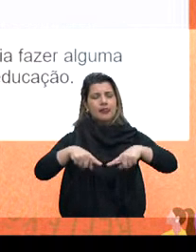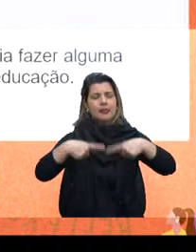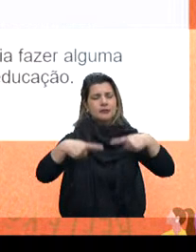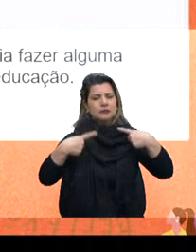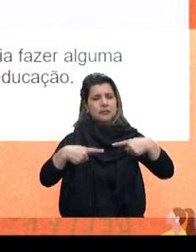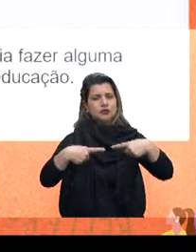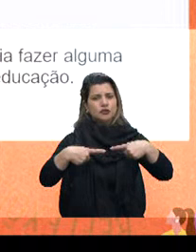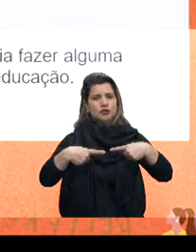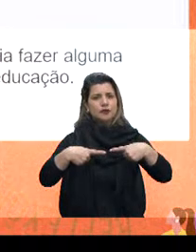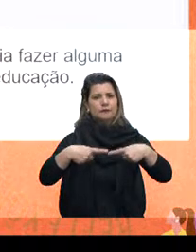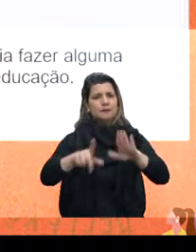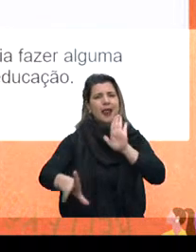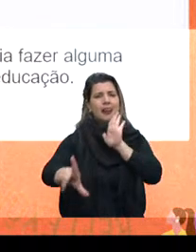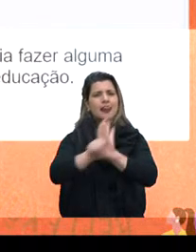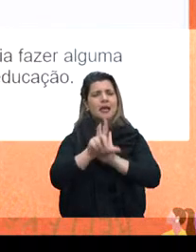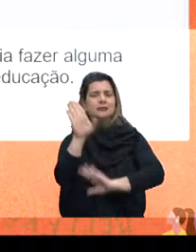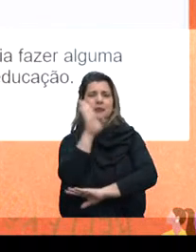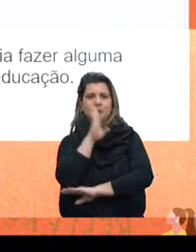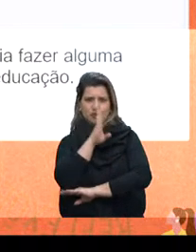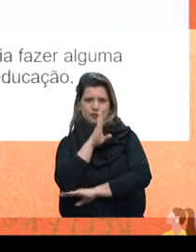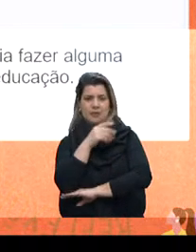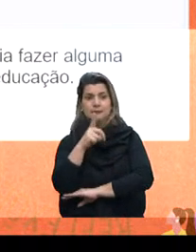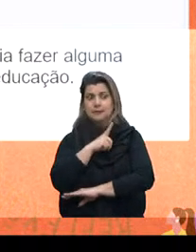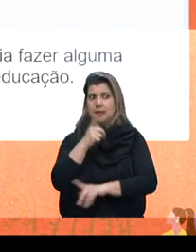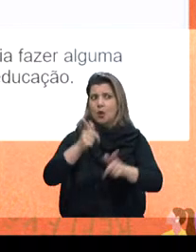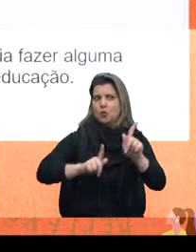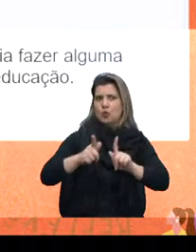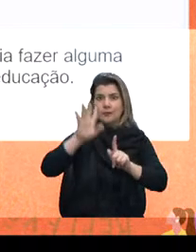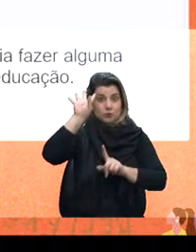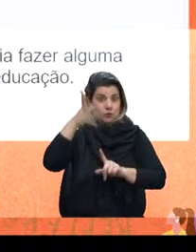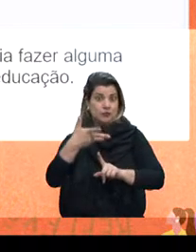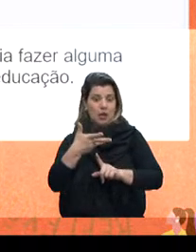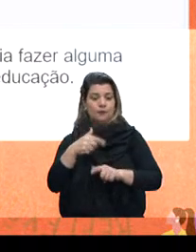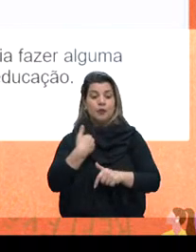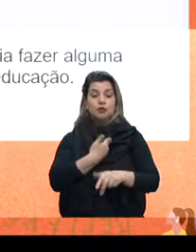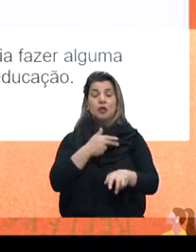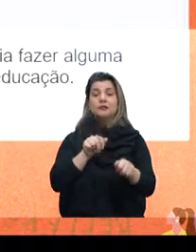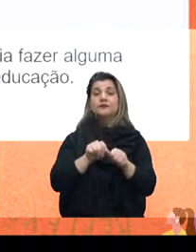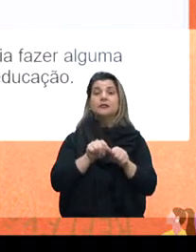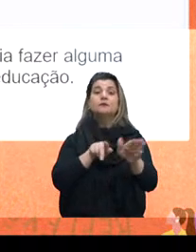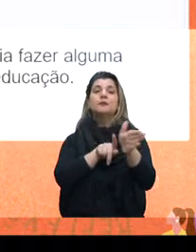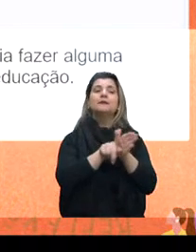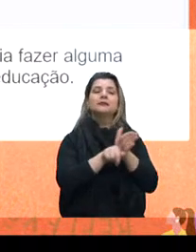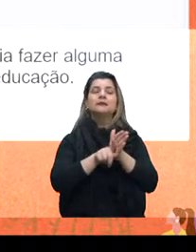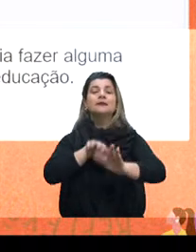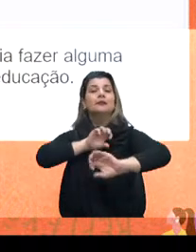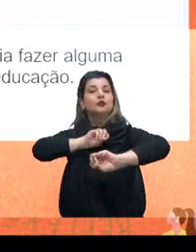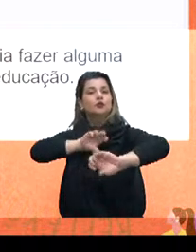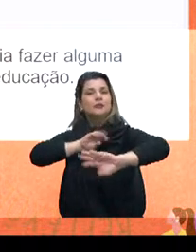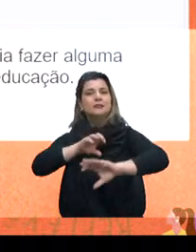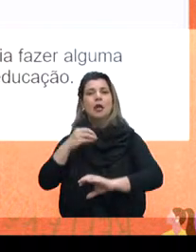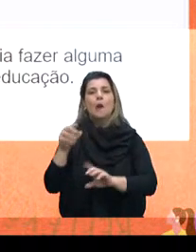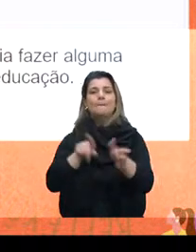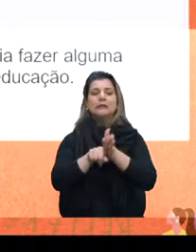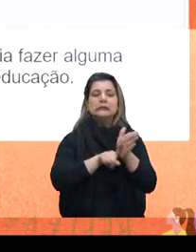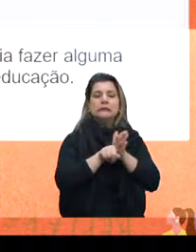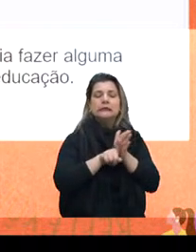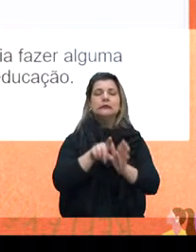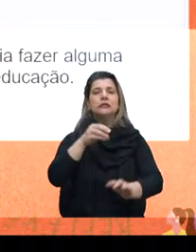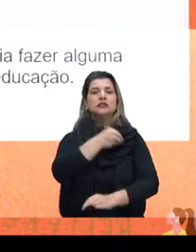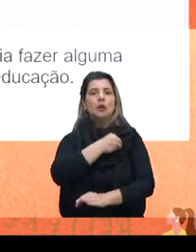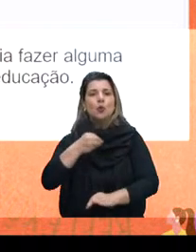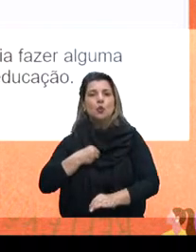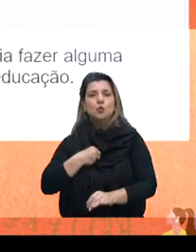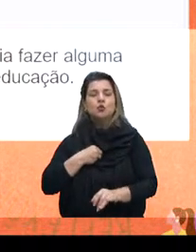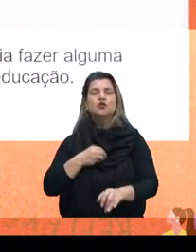emergenciais? O senhor tem alguma indicação? Nós fizemos a pesquisa da educação, nós fizemos a pesquisa da saúde, nós ficamos na